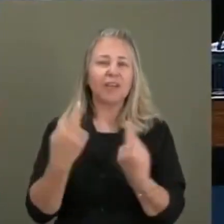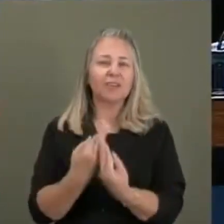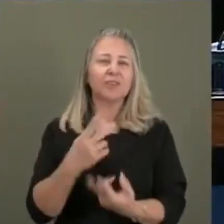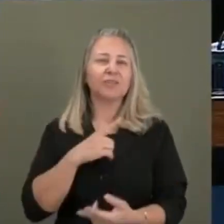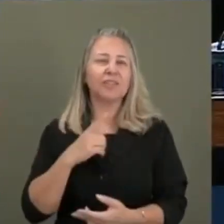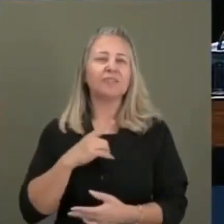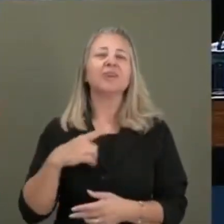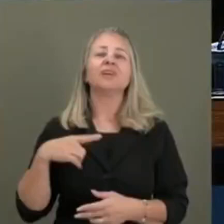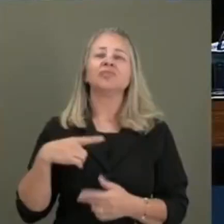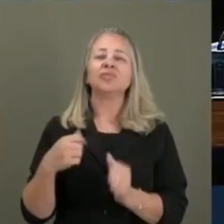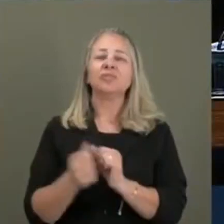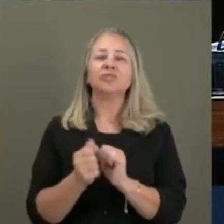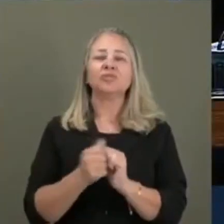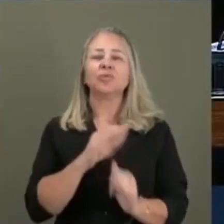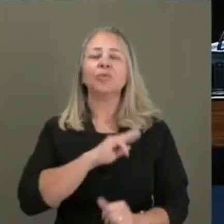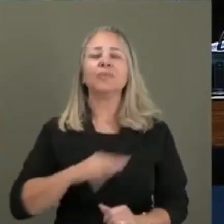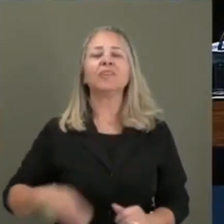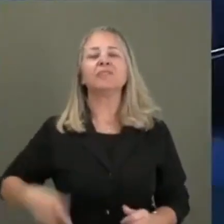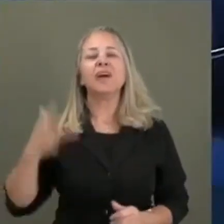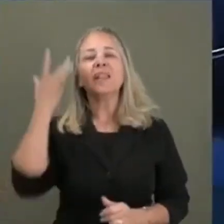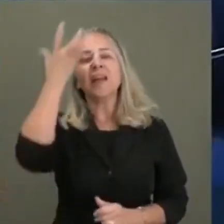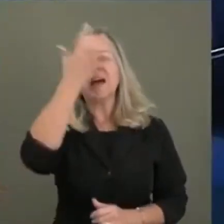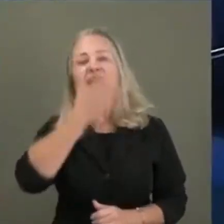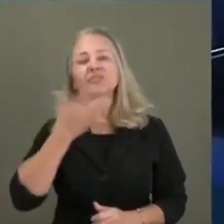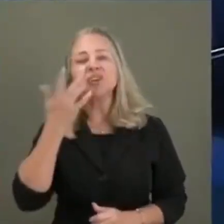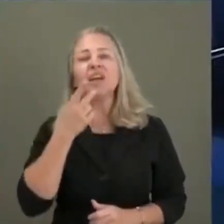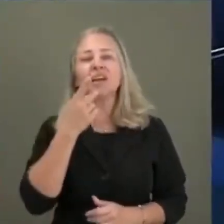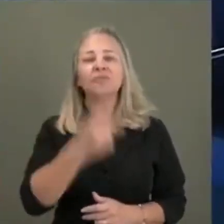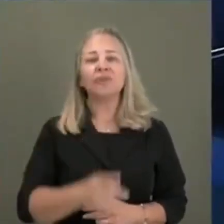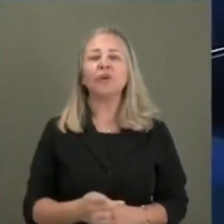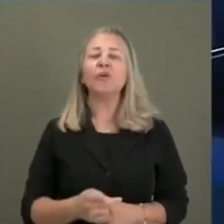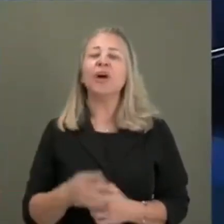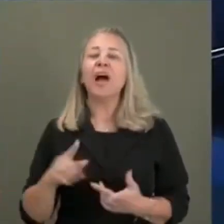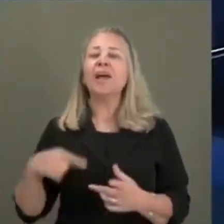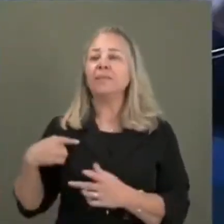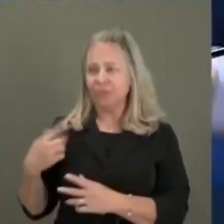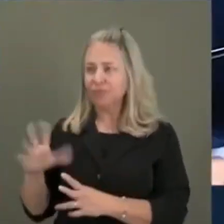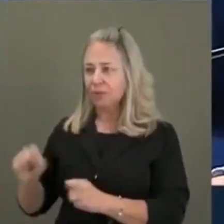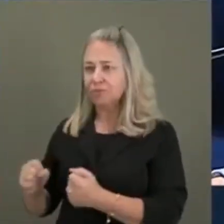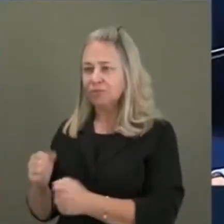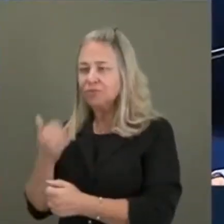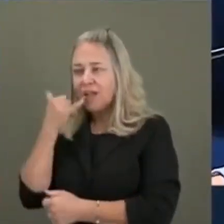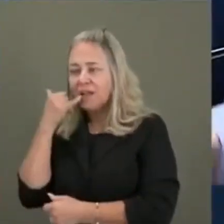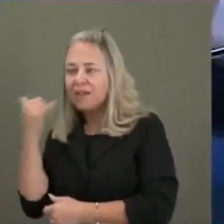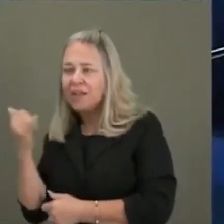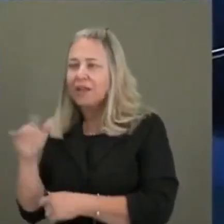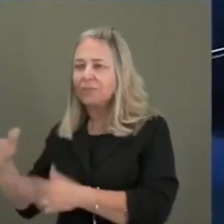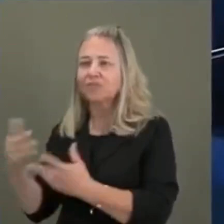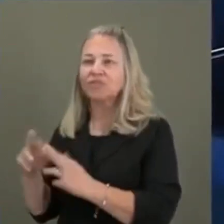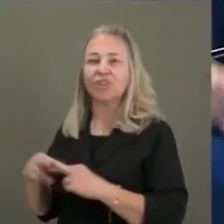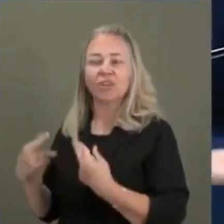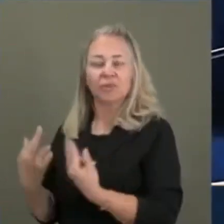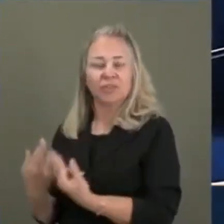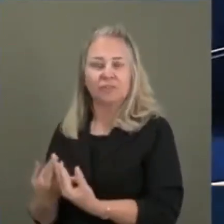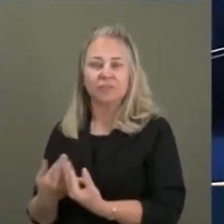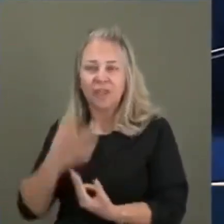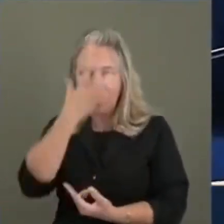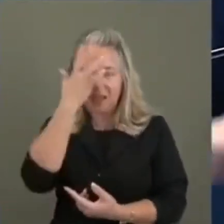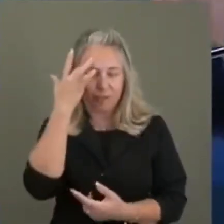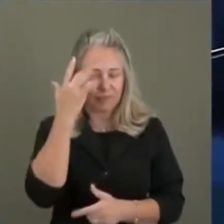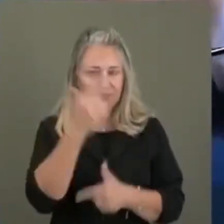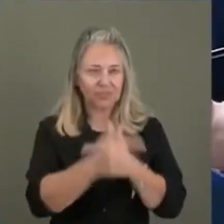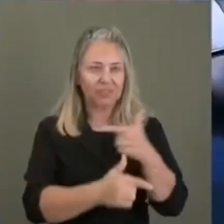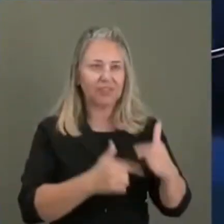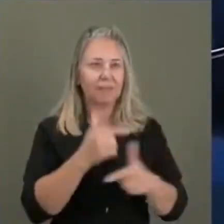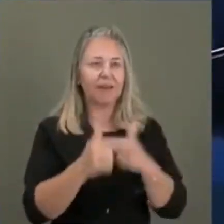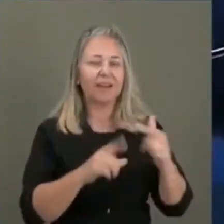Haddad aqui, e eu dei uma fala e depois vocês entraram em contato comigo, já para a gente reunir, para você poder me instruir e me orientar. O pessoal que deve trabalhar lá